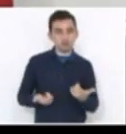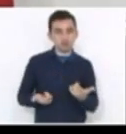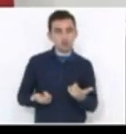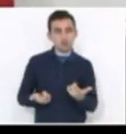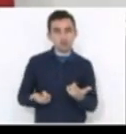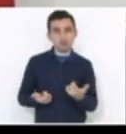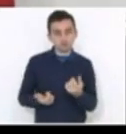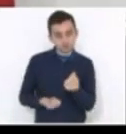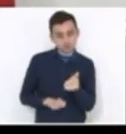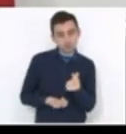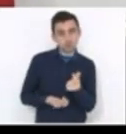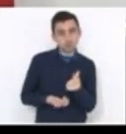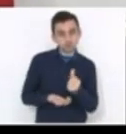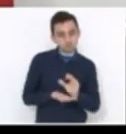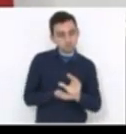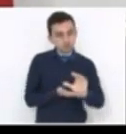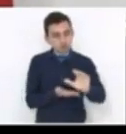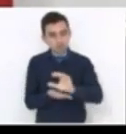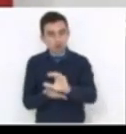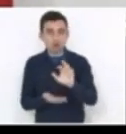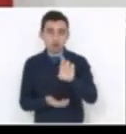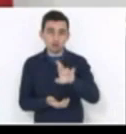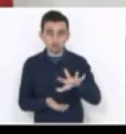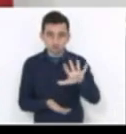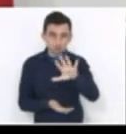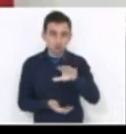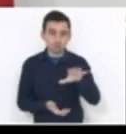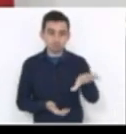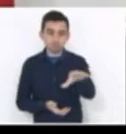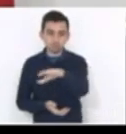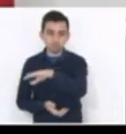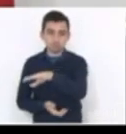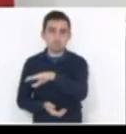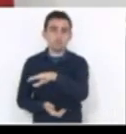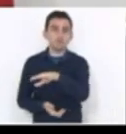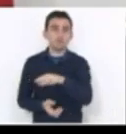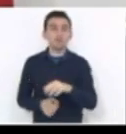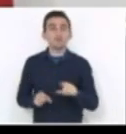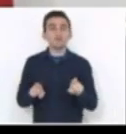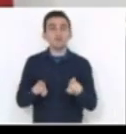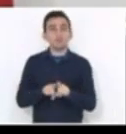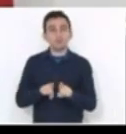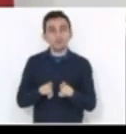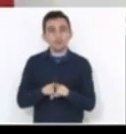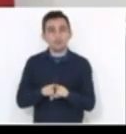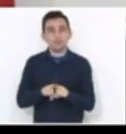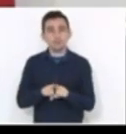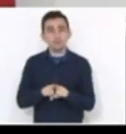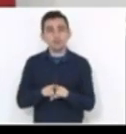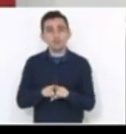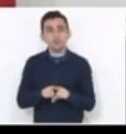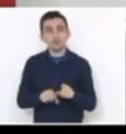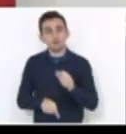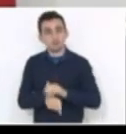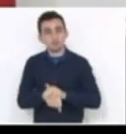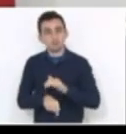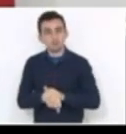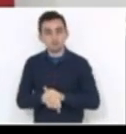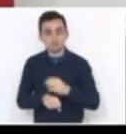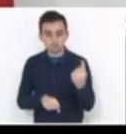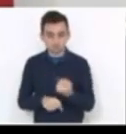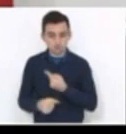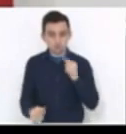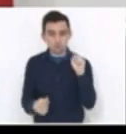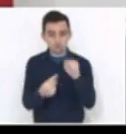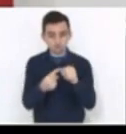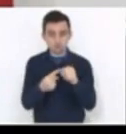recursos para as nossas regiões. Também faz parte da missão do poder